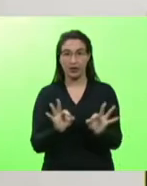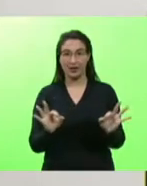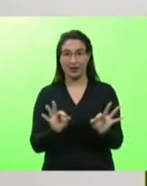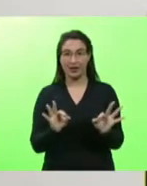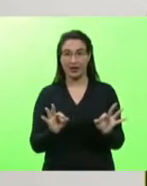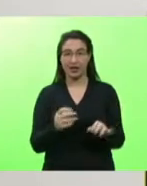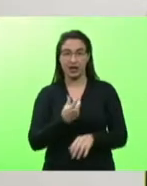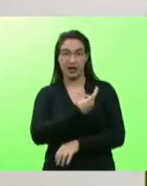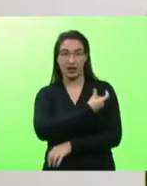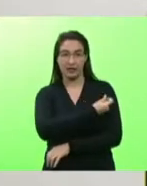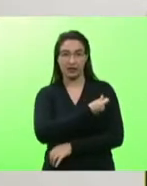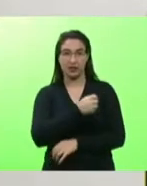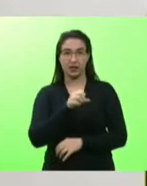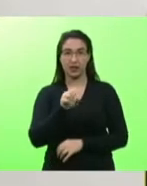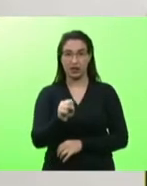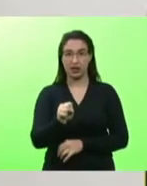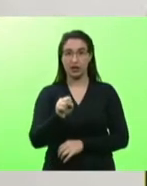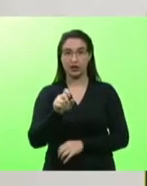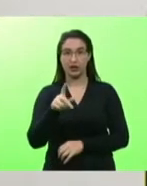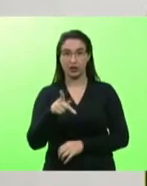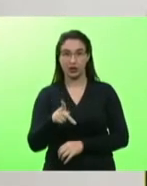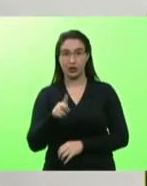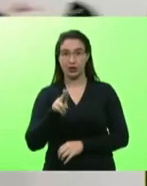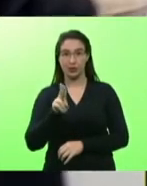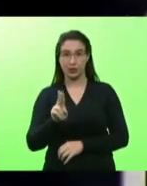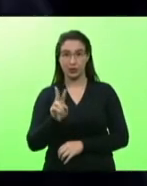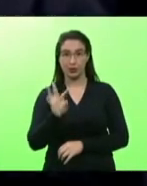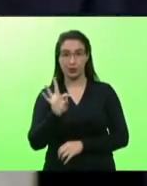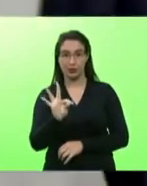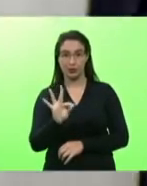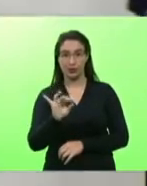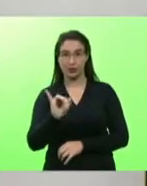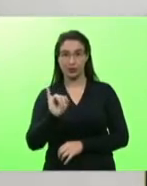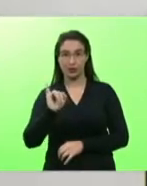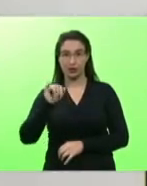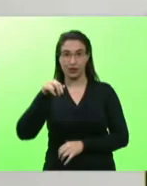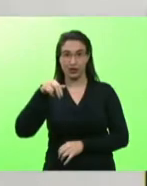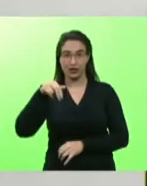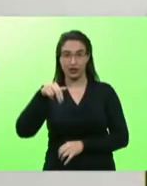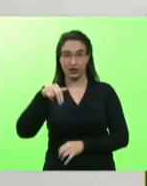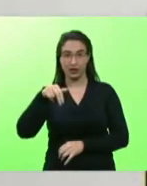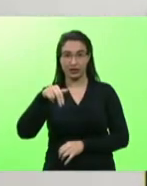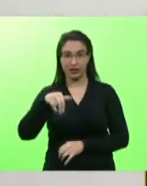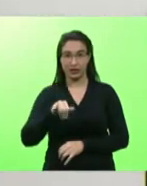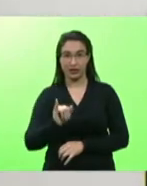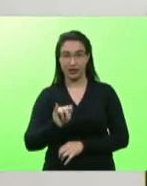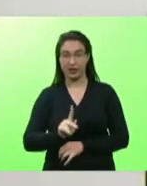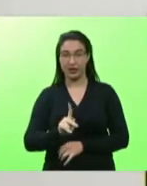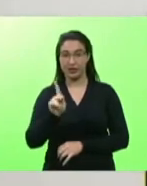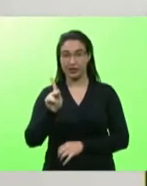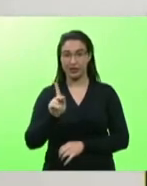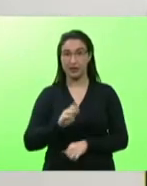no Brasil, da vacina russa, que está sendo usada em mais de 60 países.